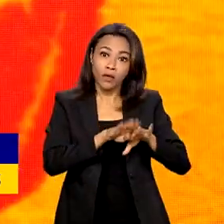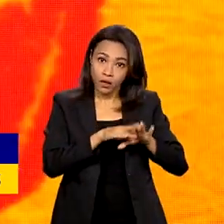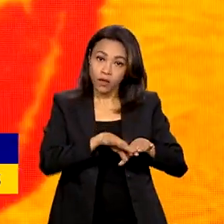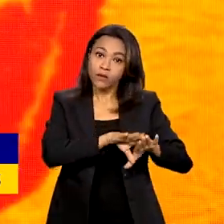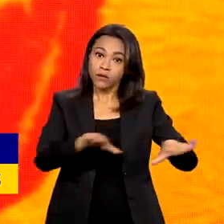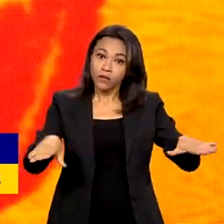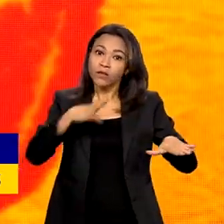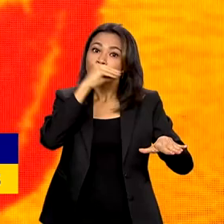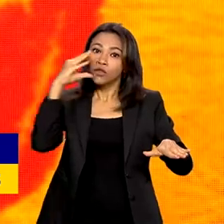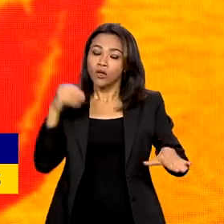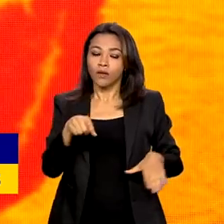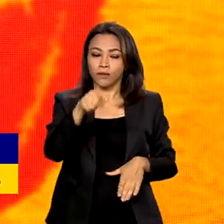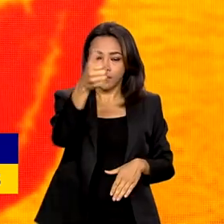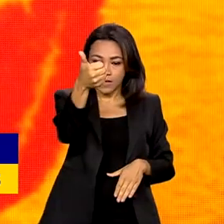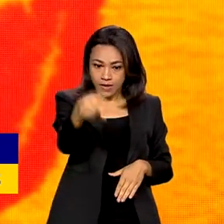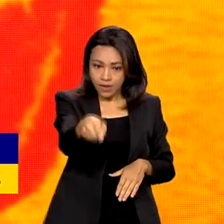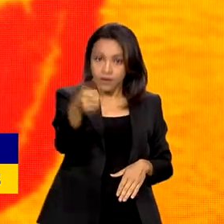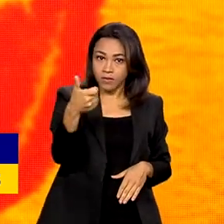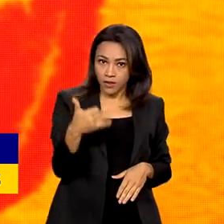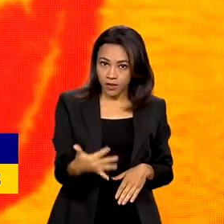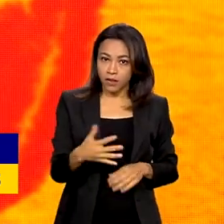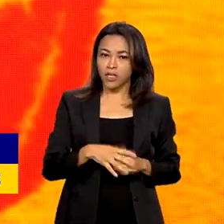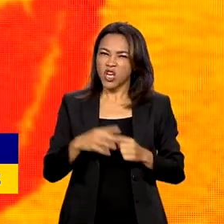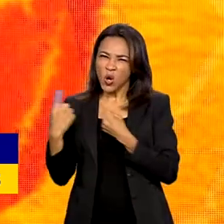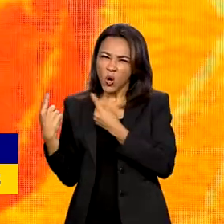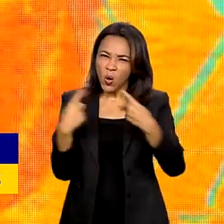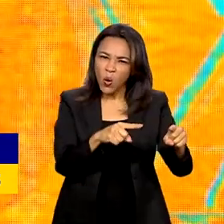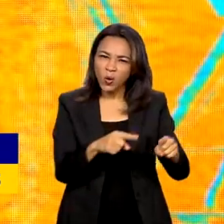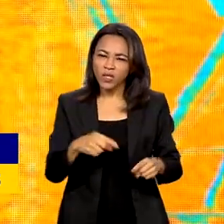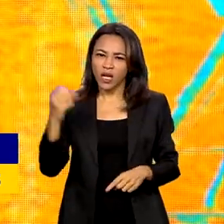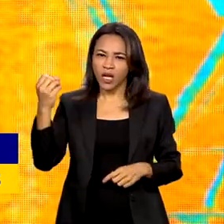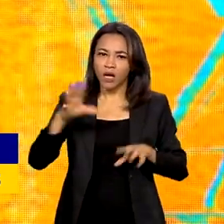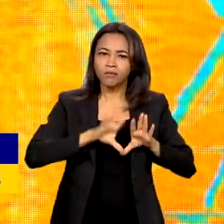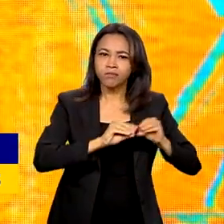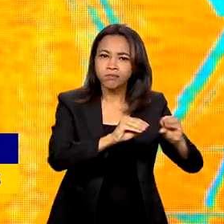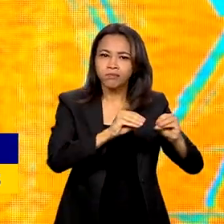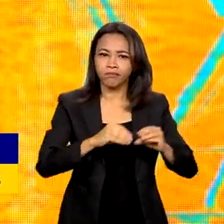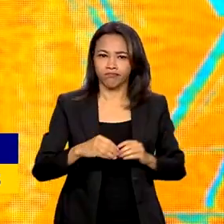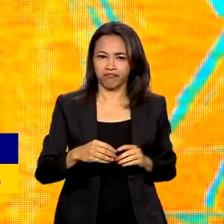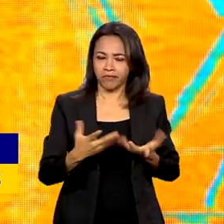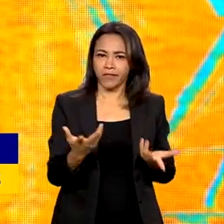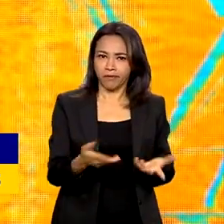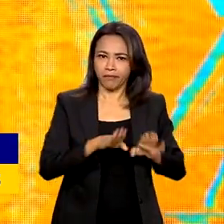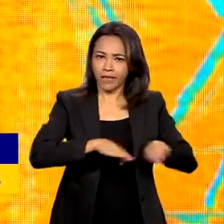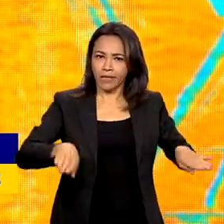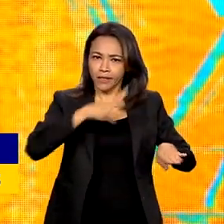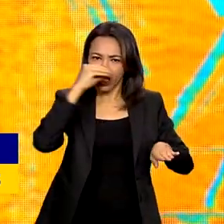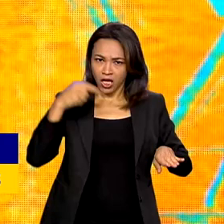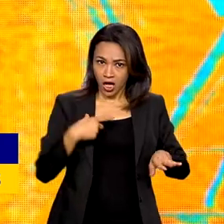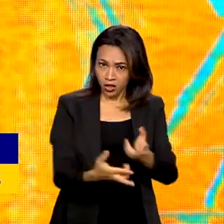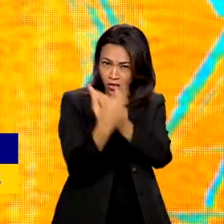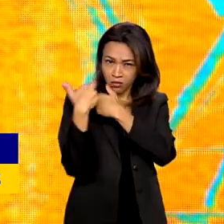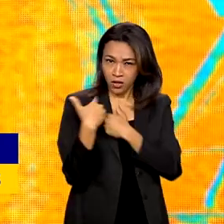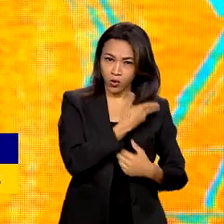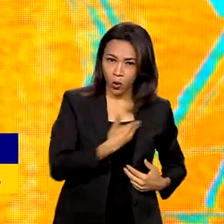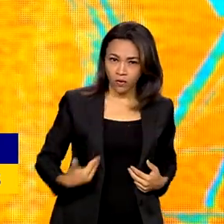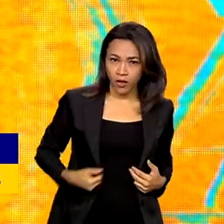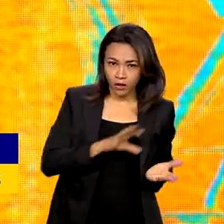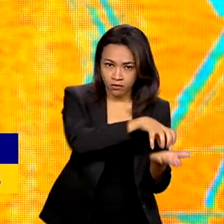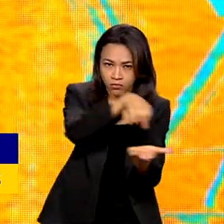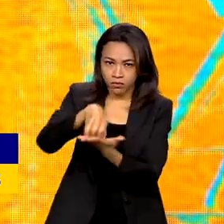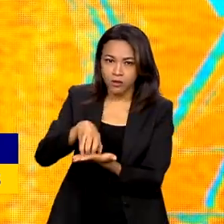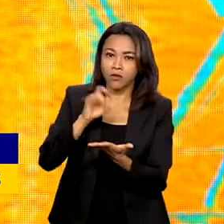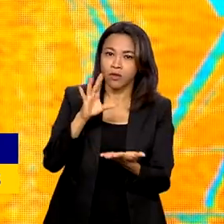O combate à exploração sexual infantil não é tarefa exclusiva de autoridades ou órgãos governamentais.